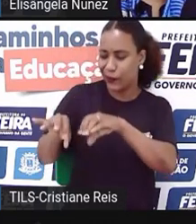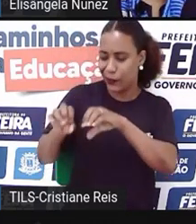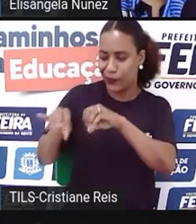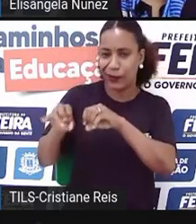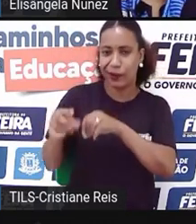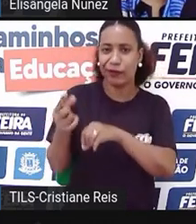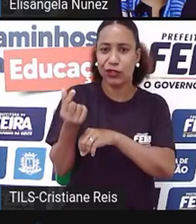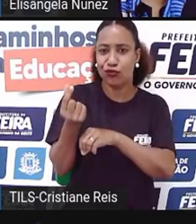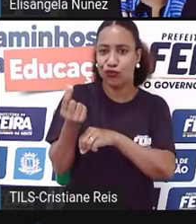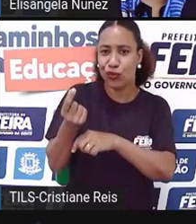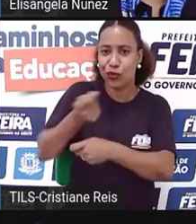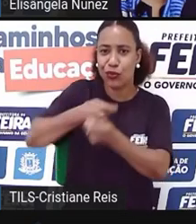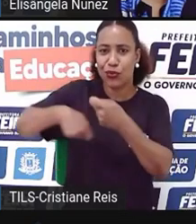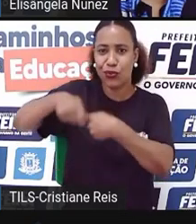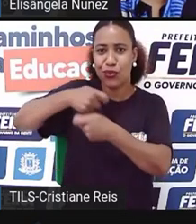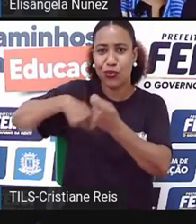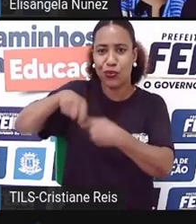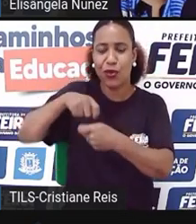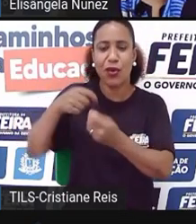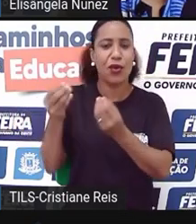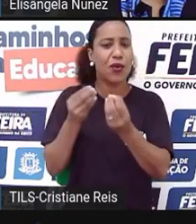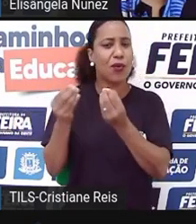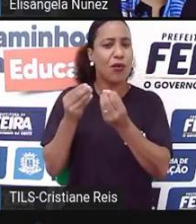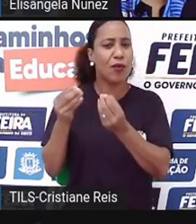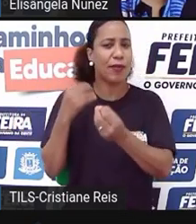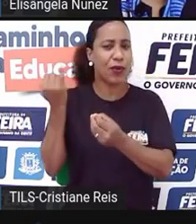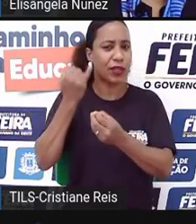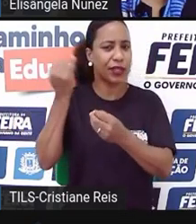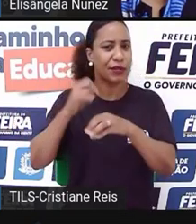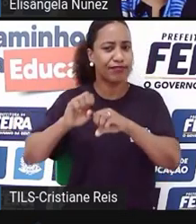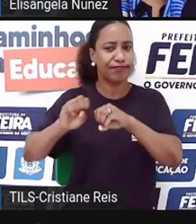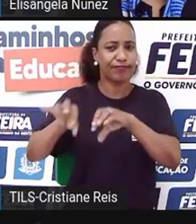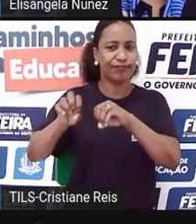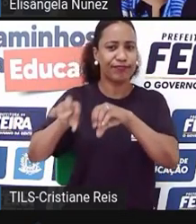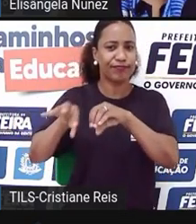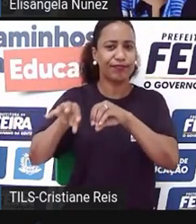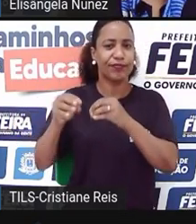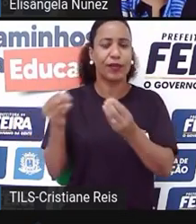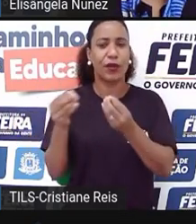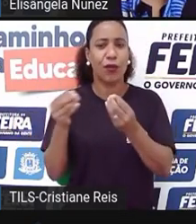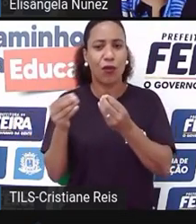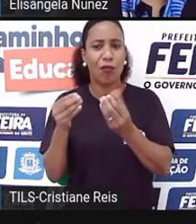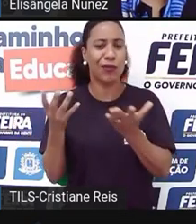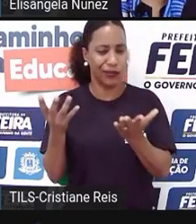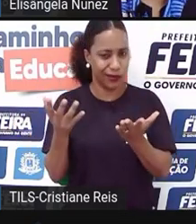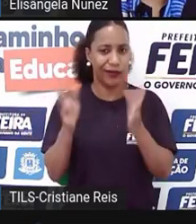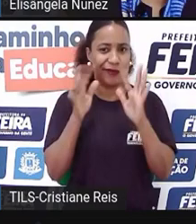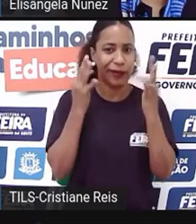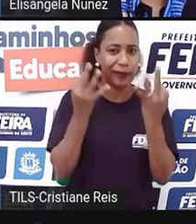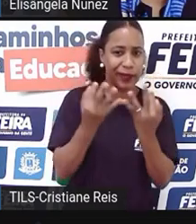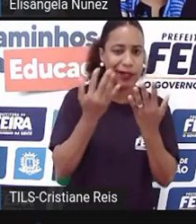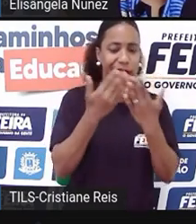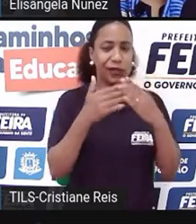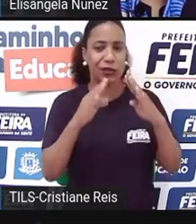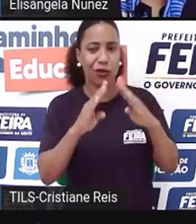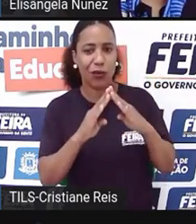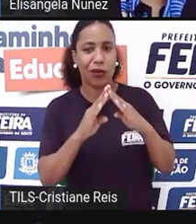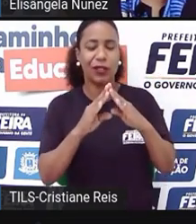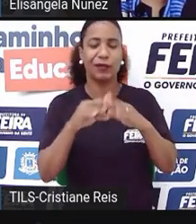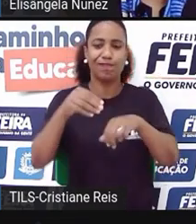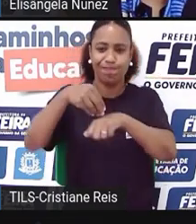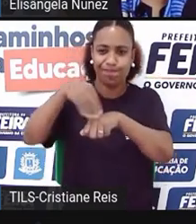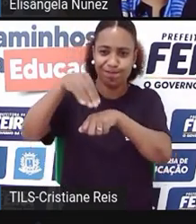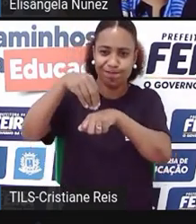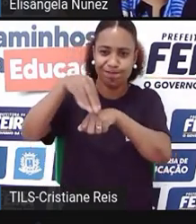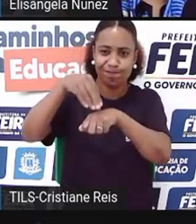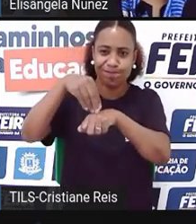Como é que você enxerga a educação financeira e como é que ela deveria ser feita? Quais as abordagens da escola e da família